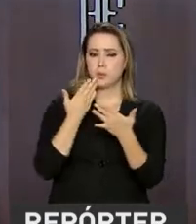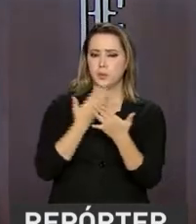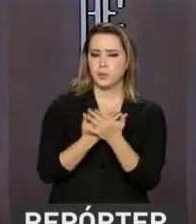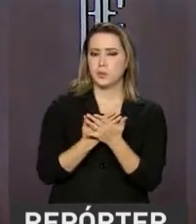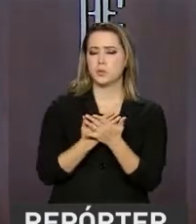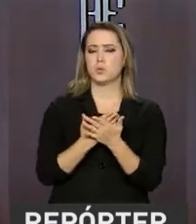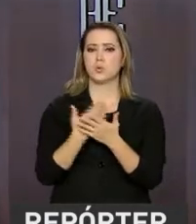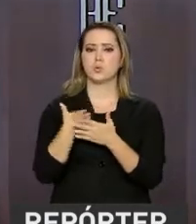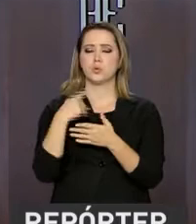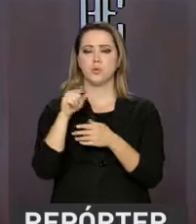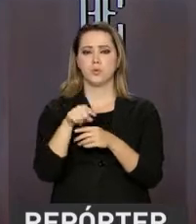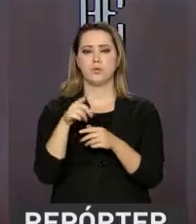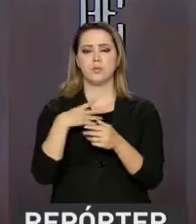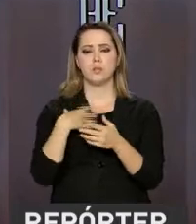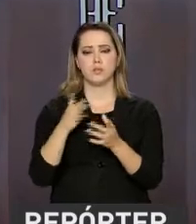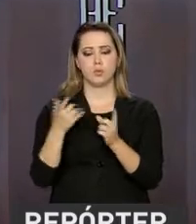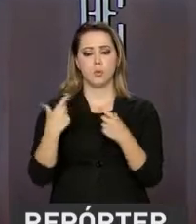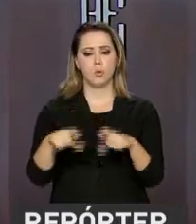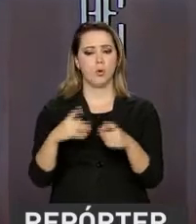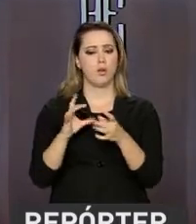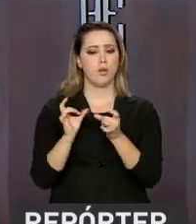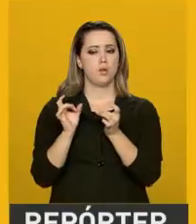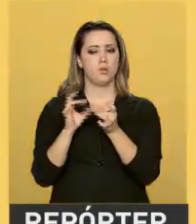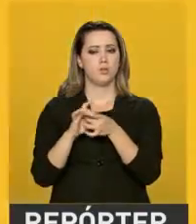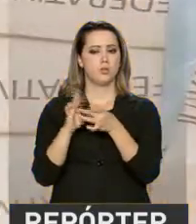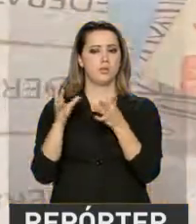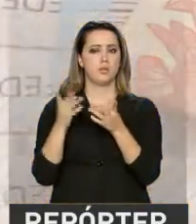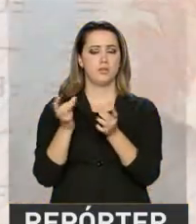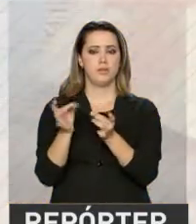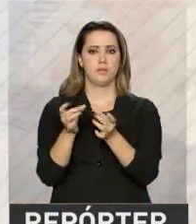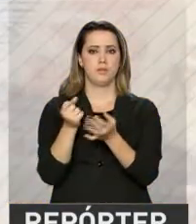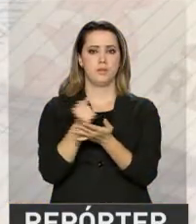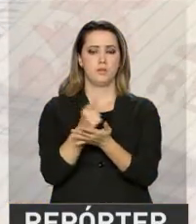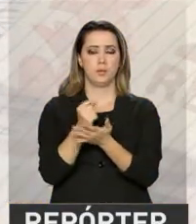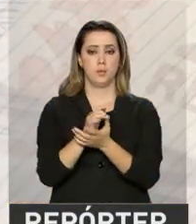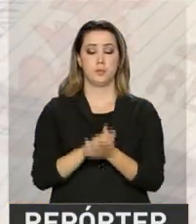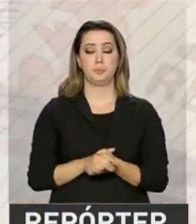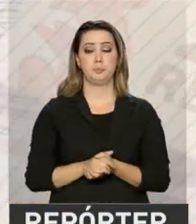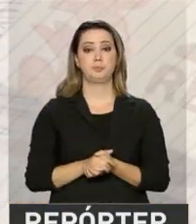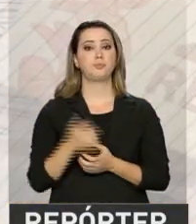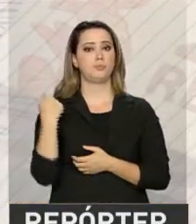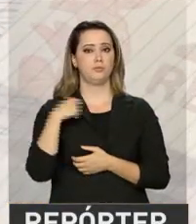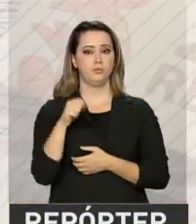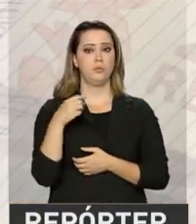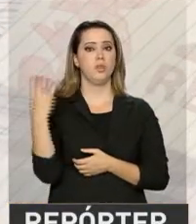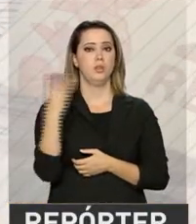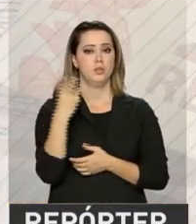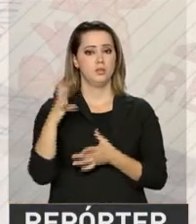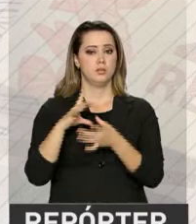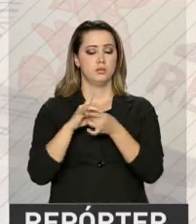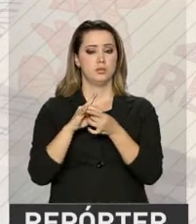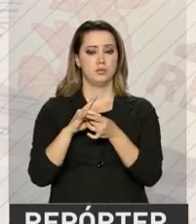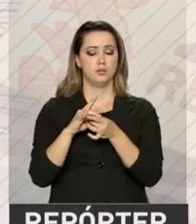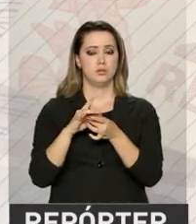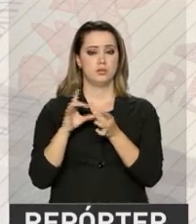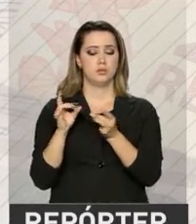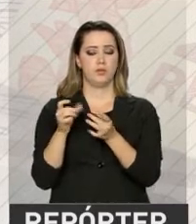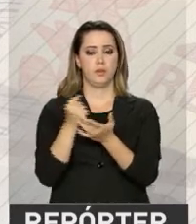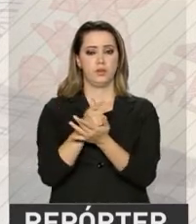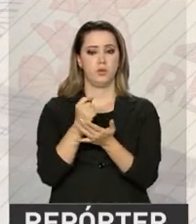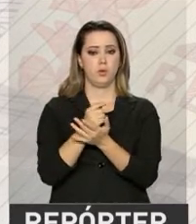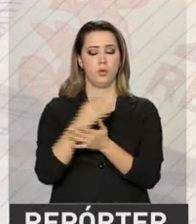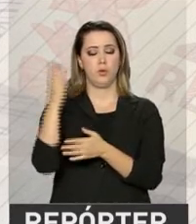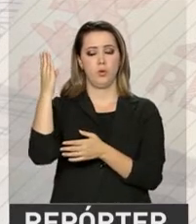a sua vocação de ser uma zona de livre comércio. A Argentina é o terceiro maior parceiro comercial do Brasil no mundo, atrás